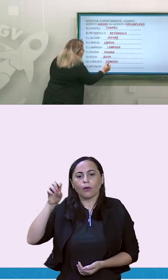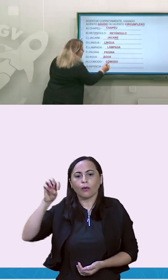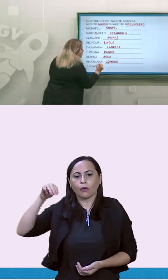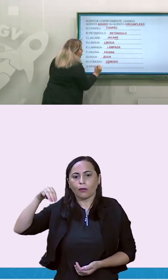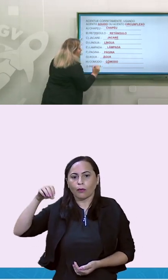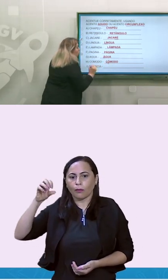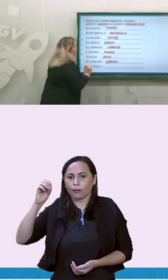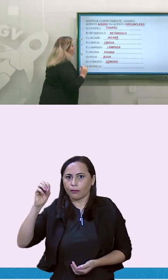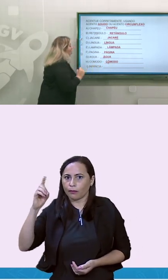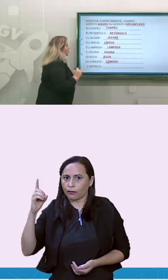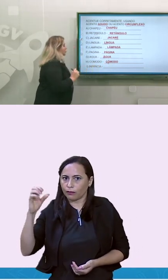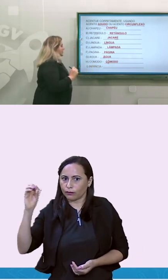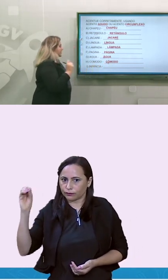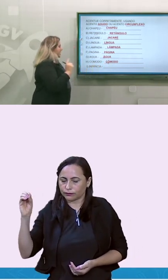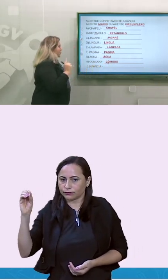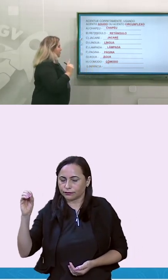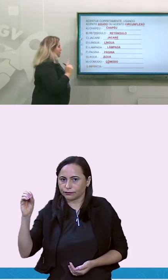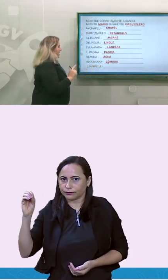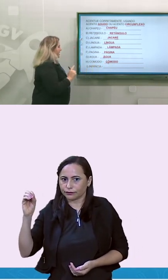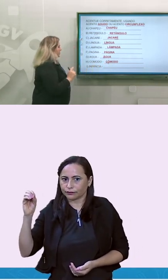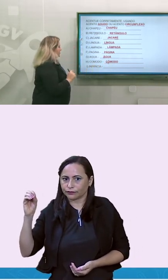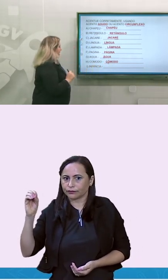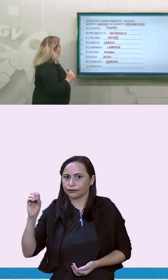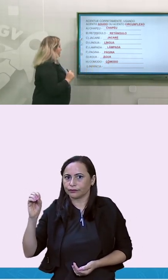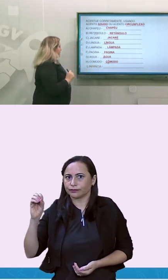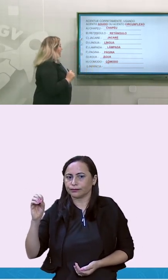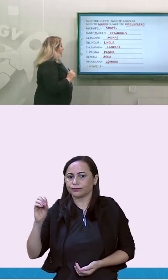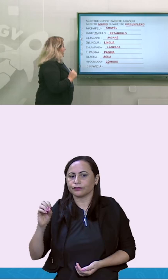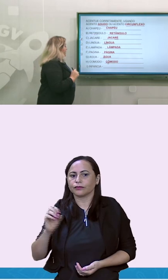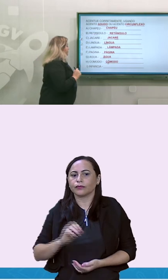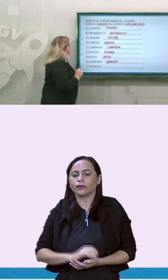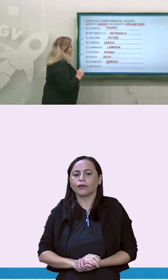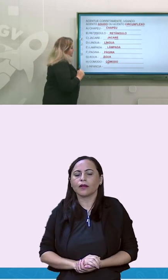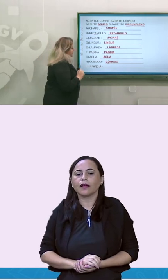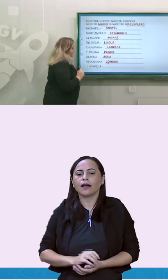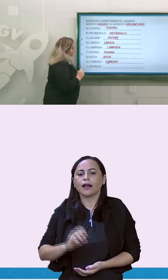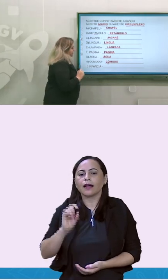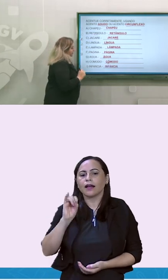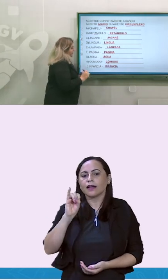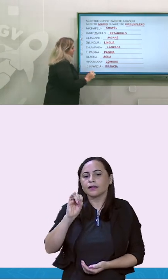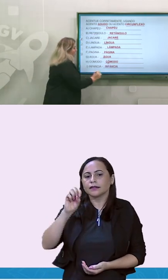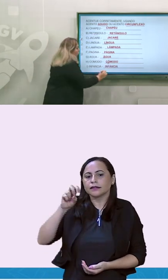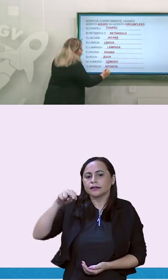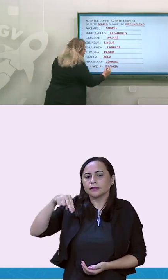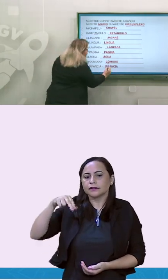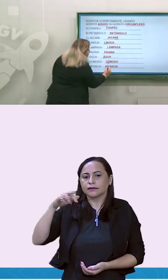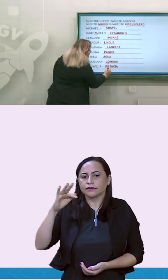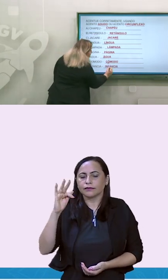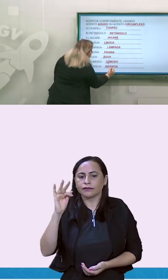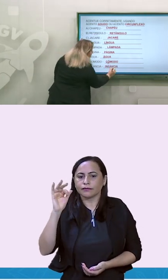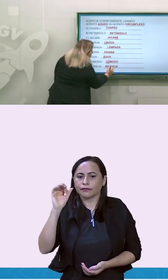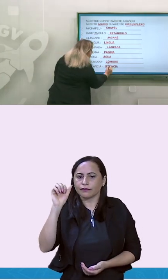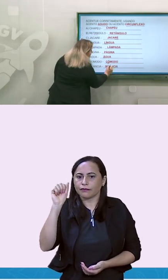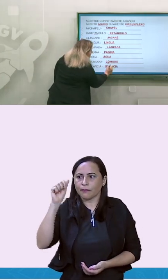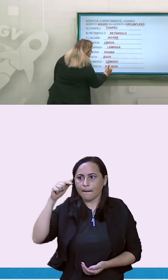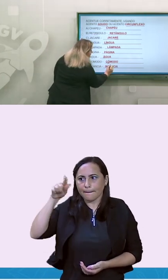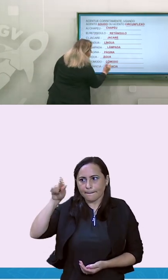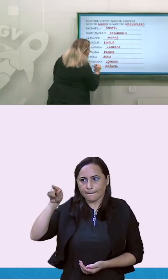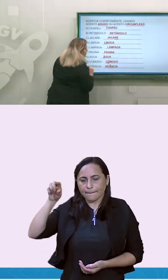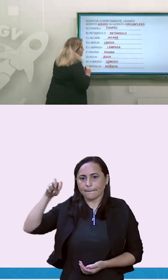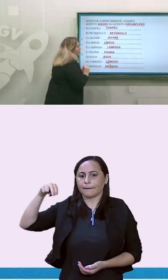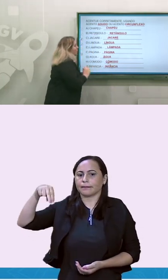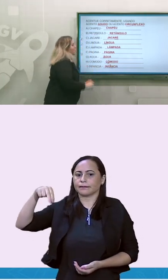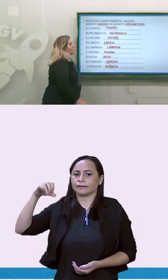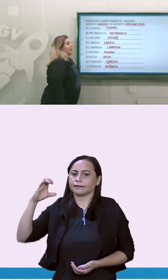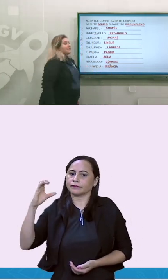Tônica. Cômodo. Circunflexo. Tá? E infância. O fã. Também